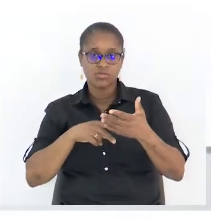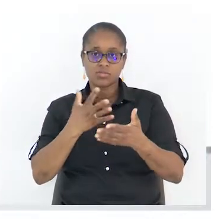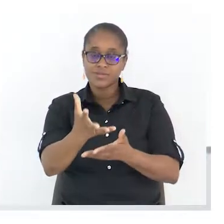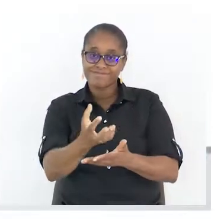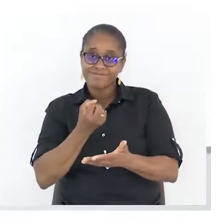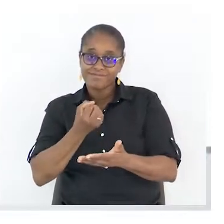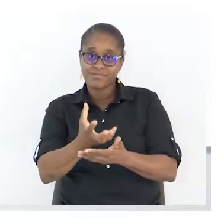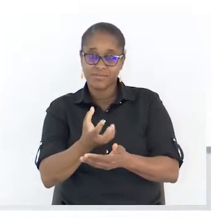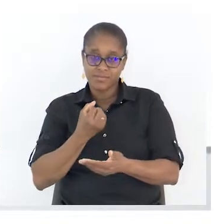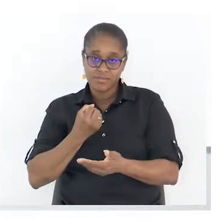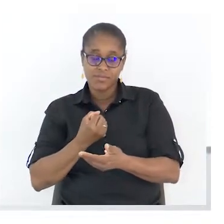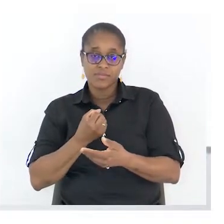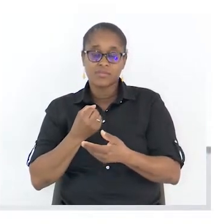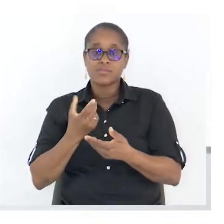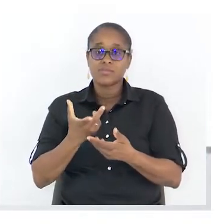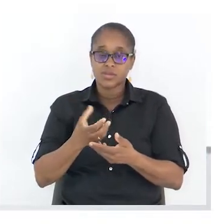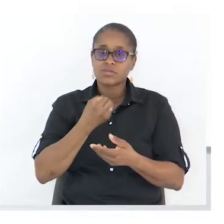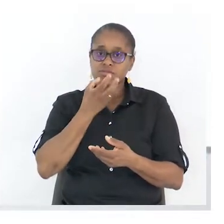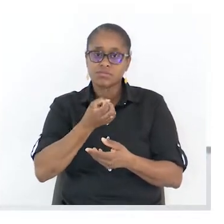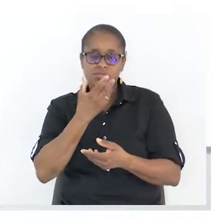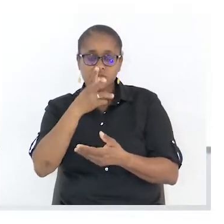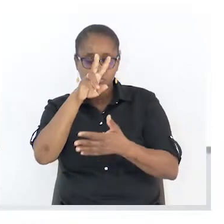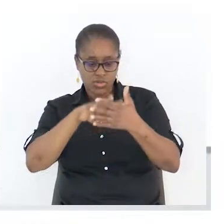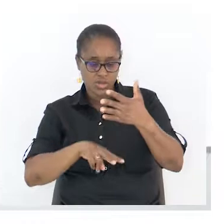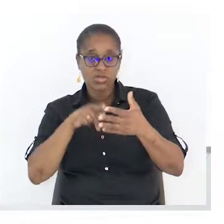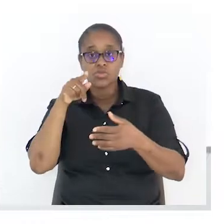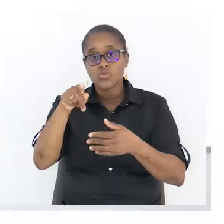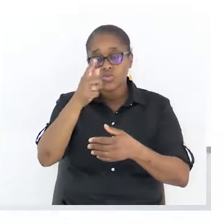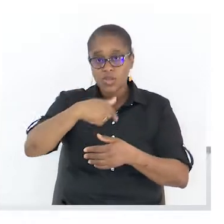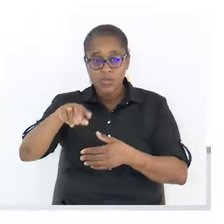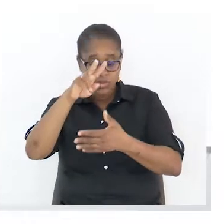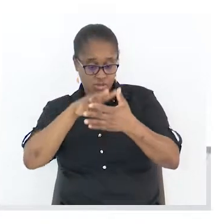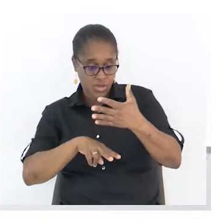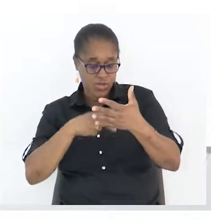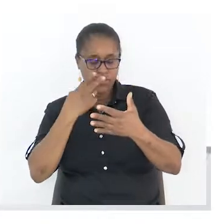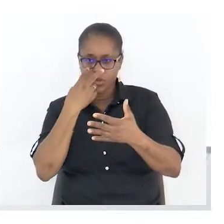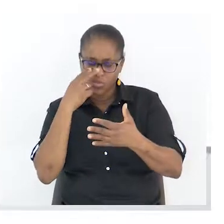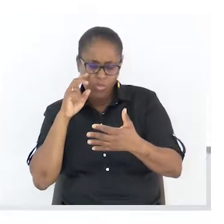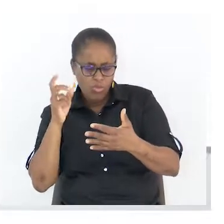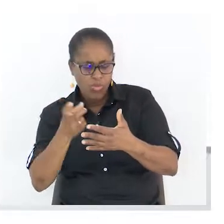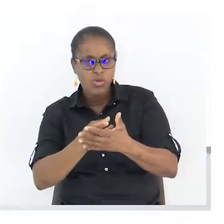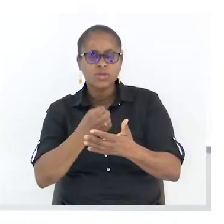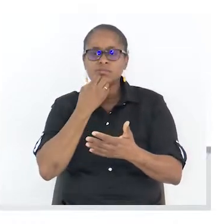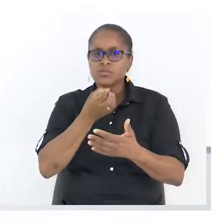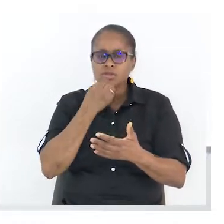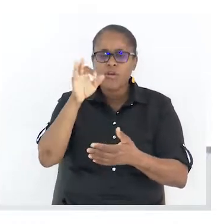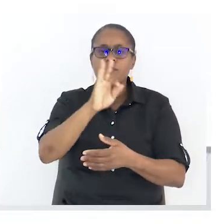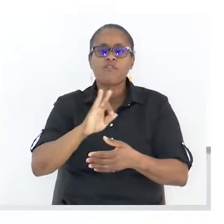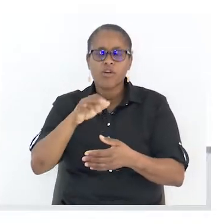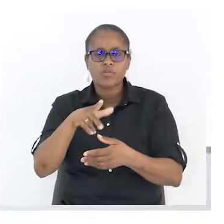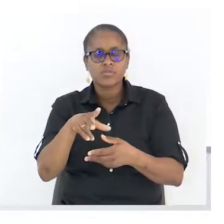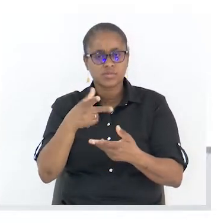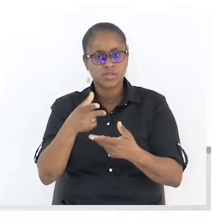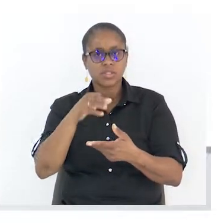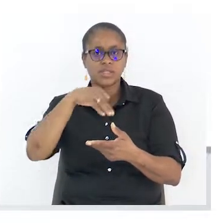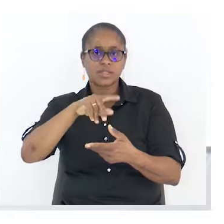procurar justificativas, formas de convencer ou de persuadir o leitor. Tu és